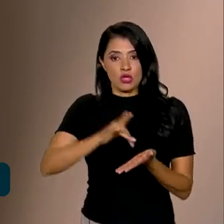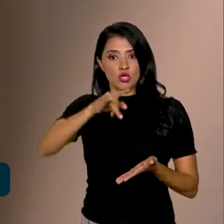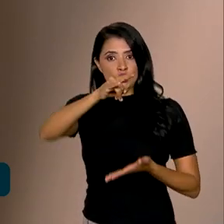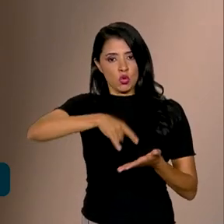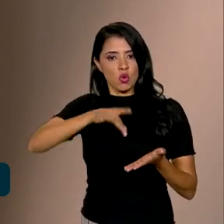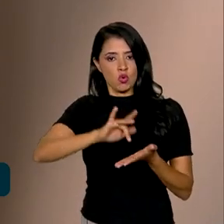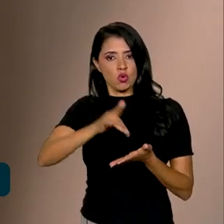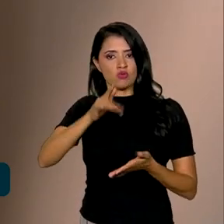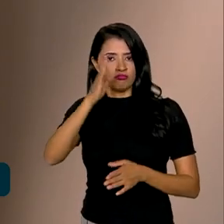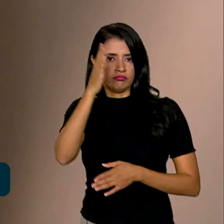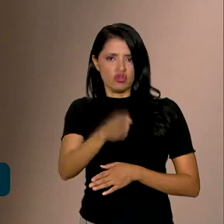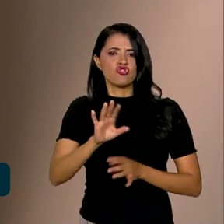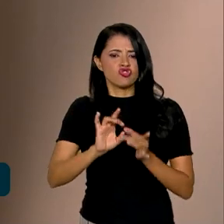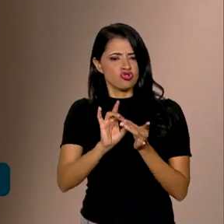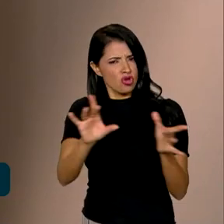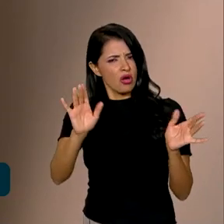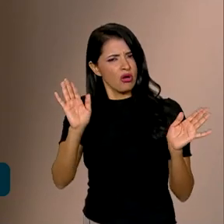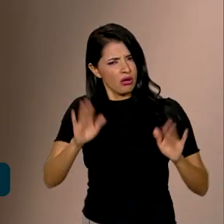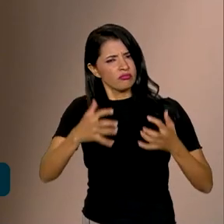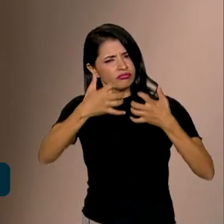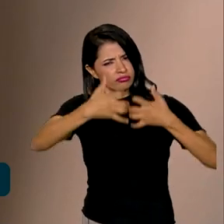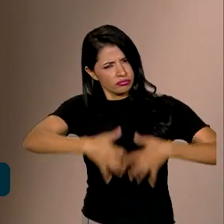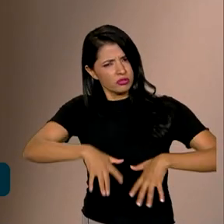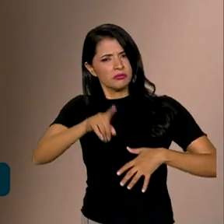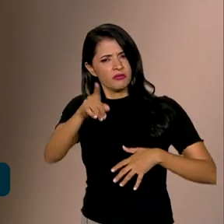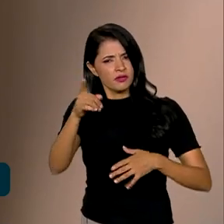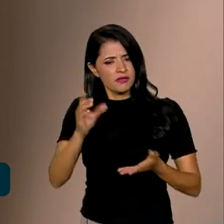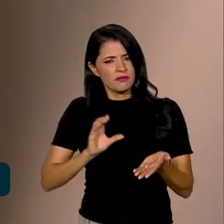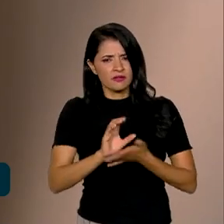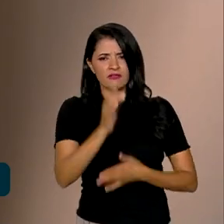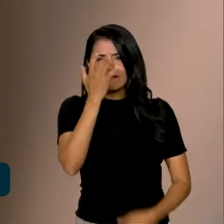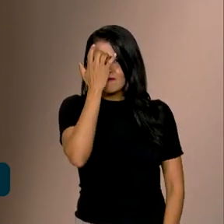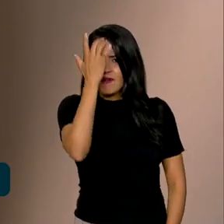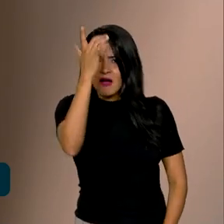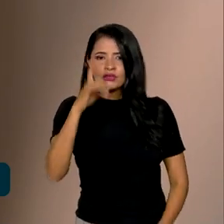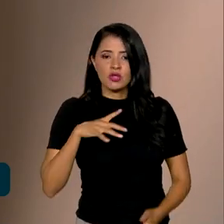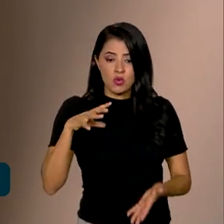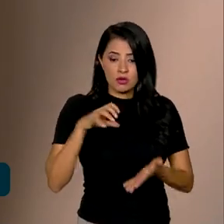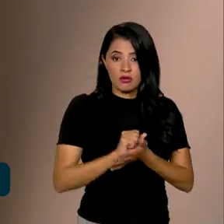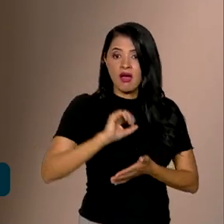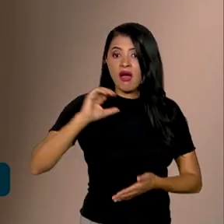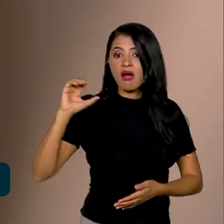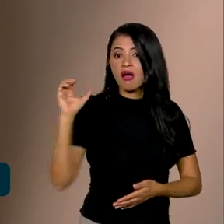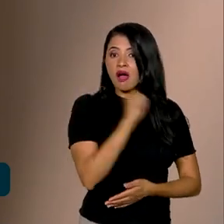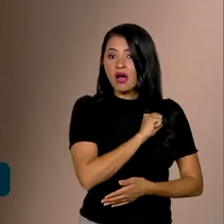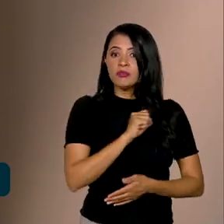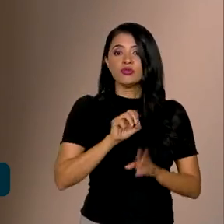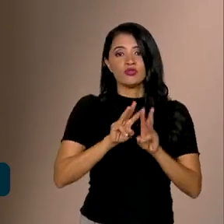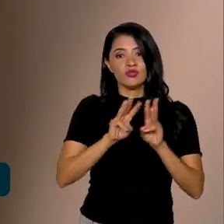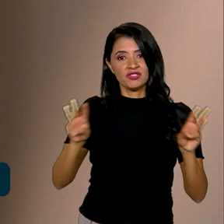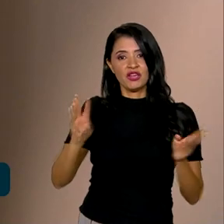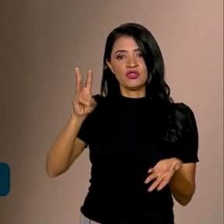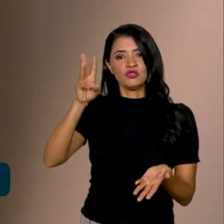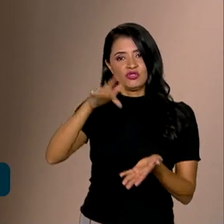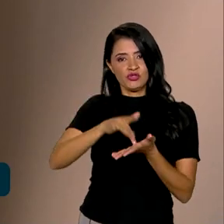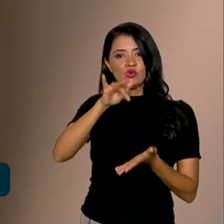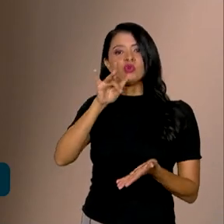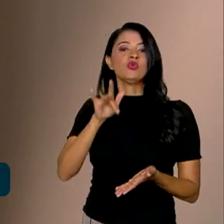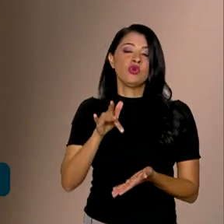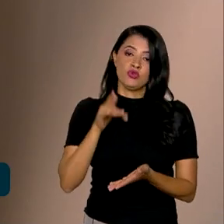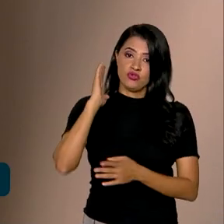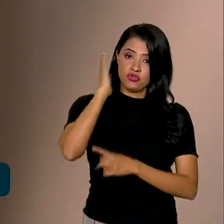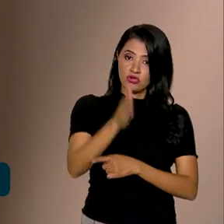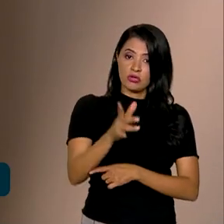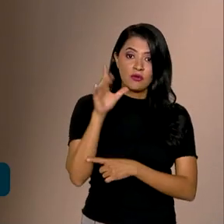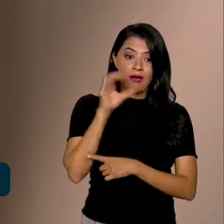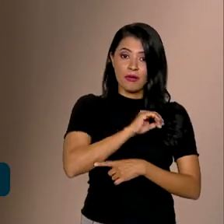já está funcionando, um... Para você investir, é muito fácil, tem um cadastro rápido no site do Tesouro Direto que você consegue fazer esse cadastro de